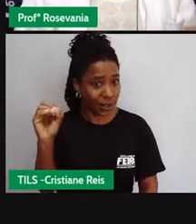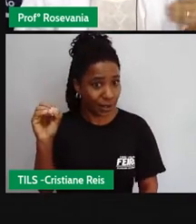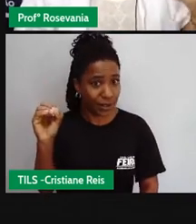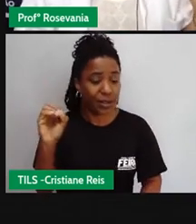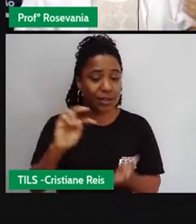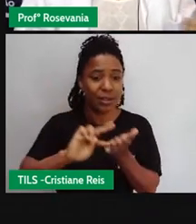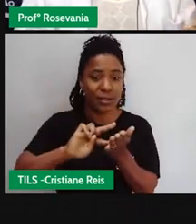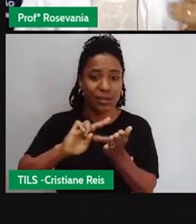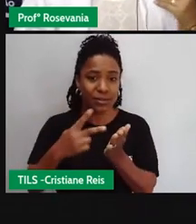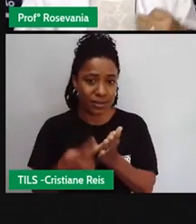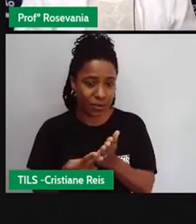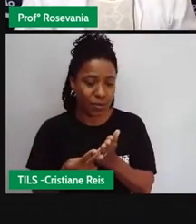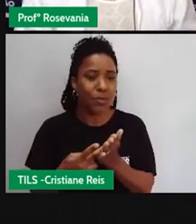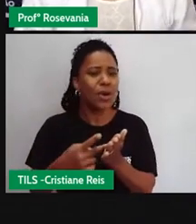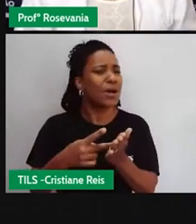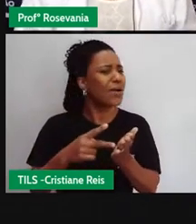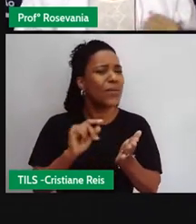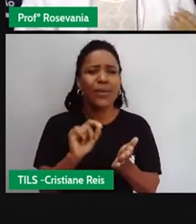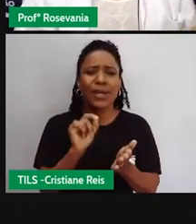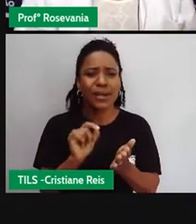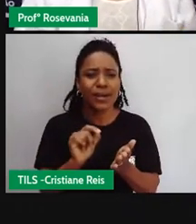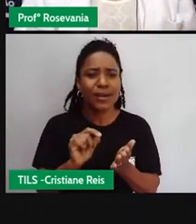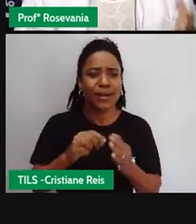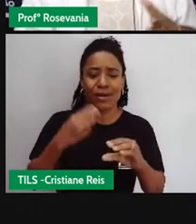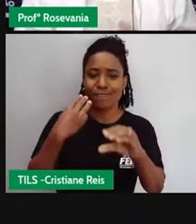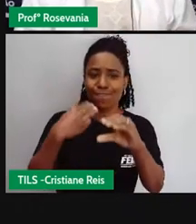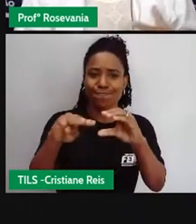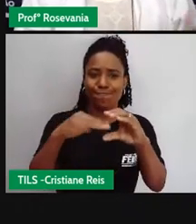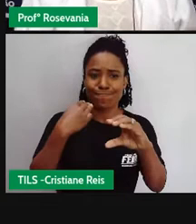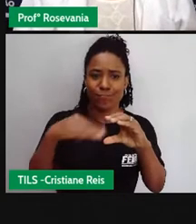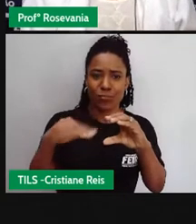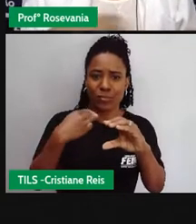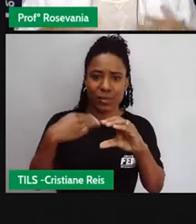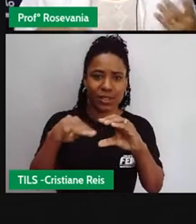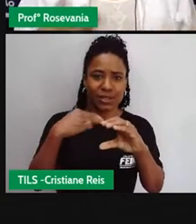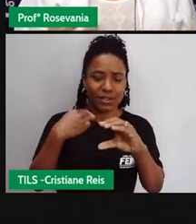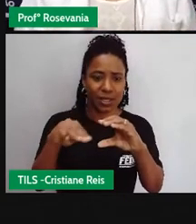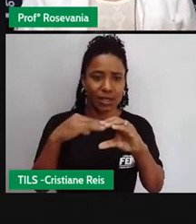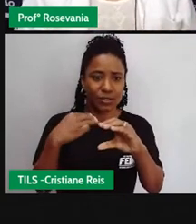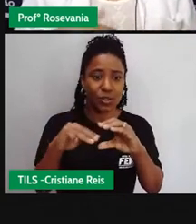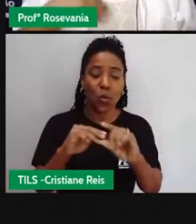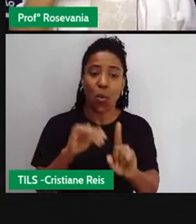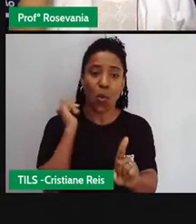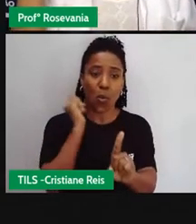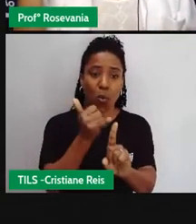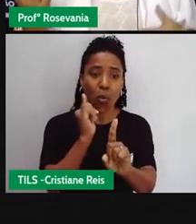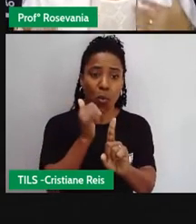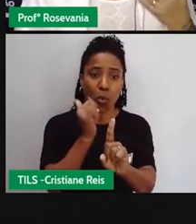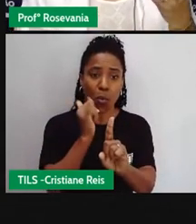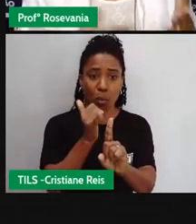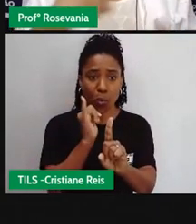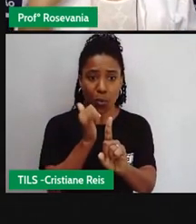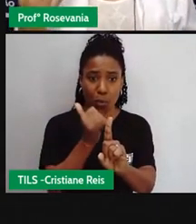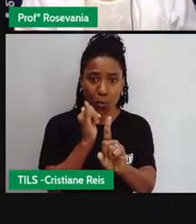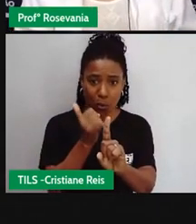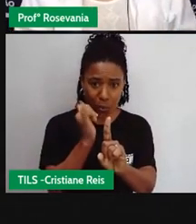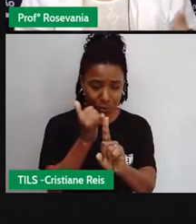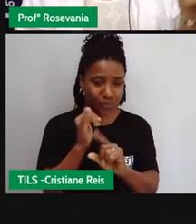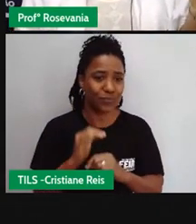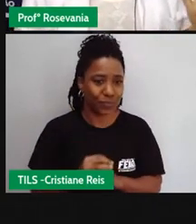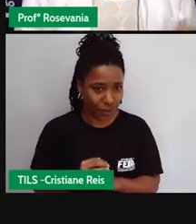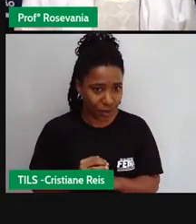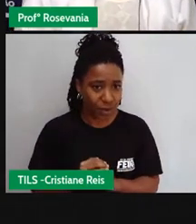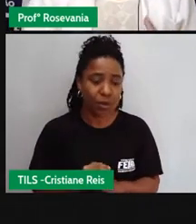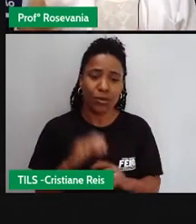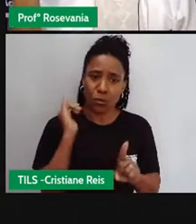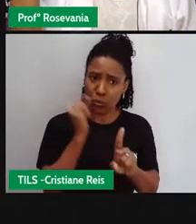significa troca de mitagem, transmitir alguma coisa, alguma informação. Então, você conversa, um escuta,